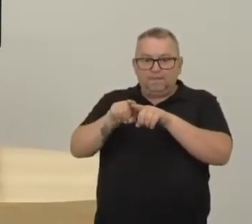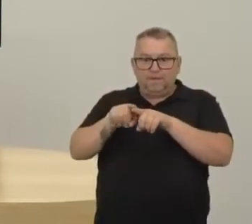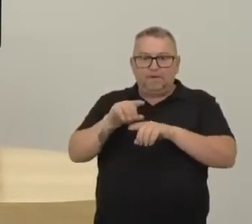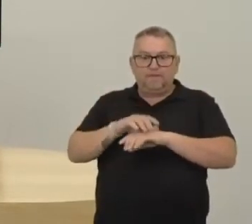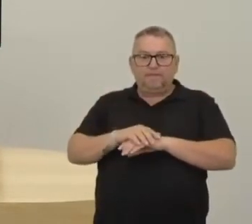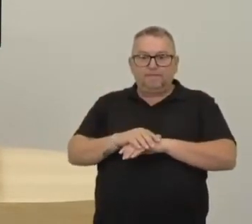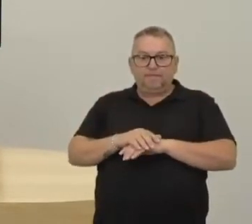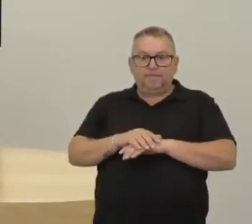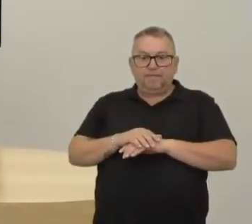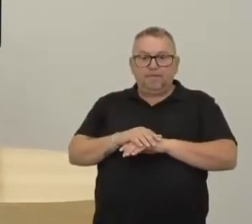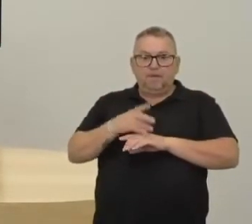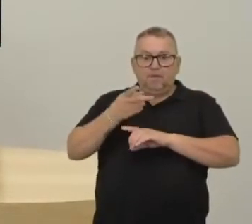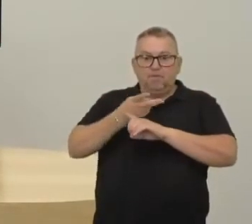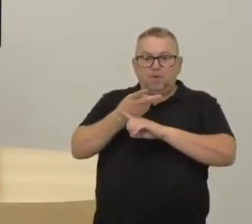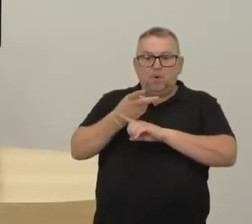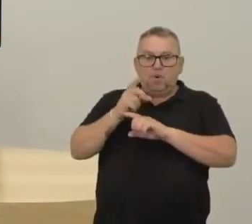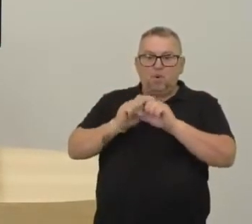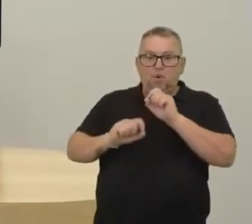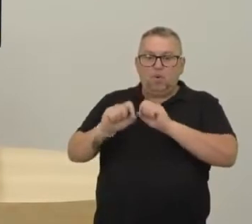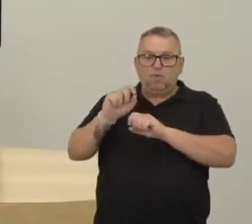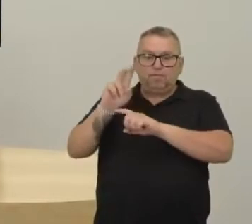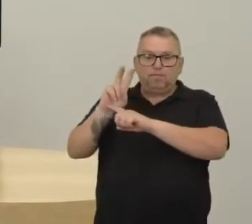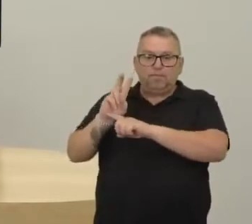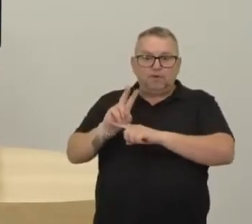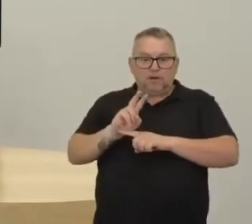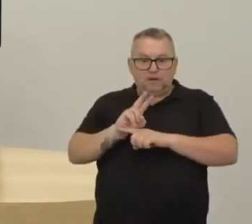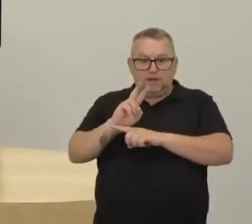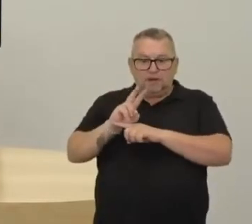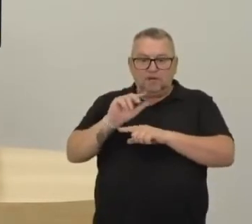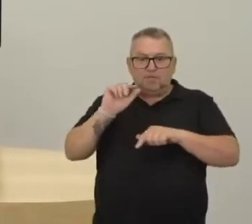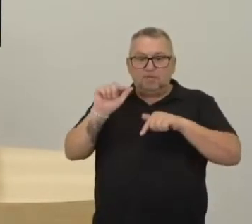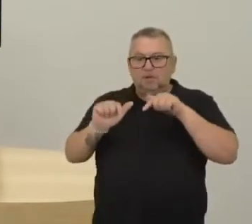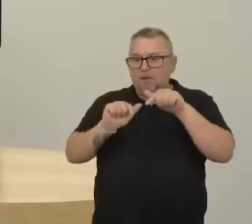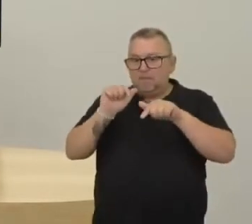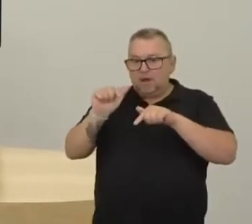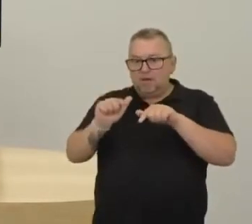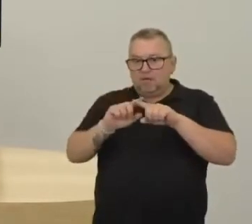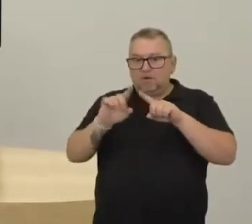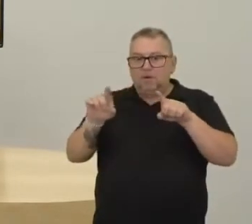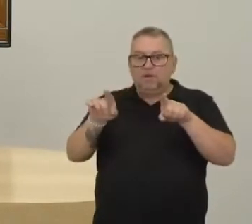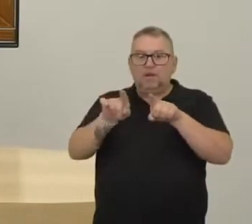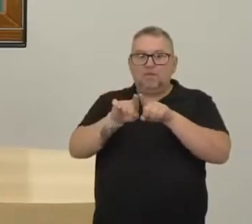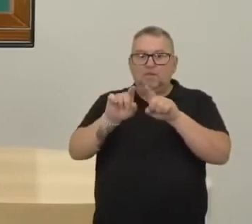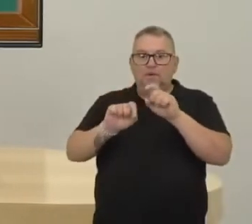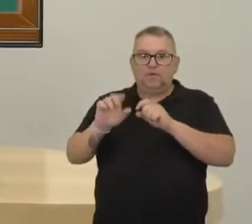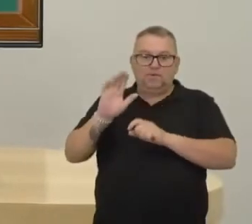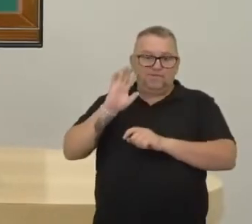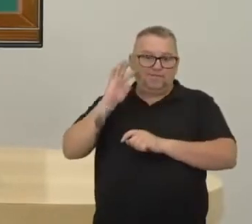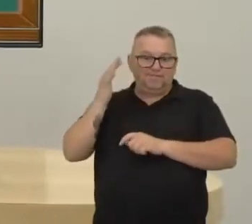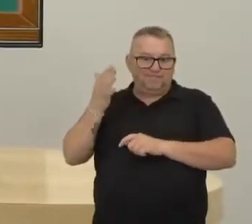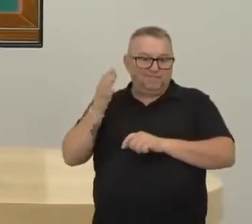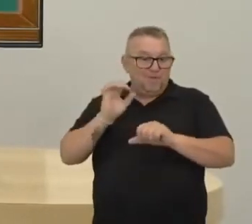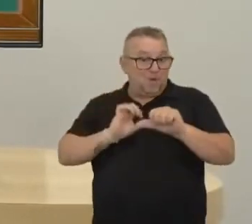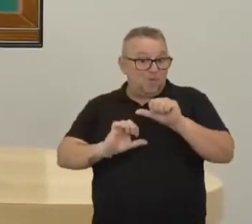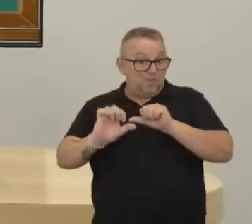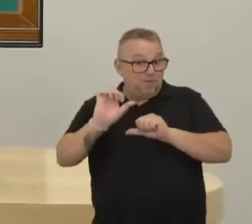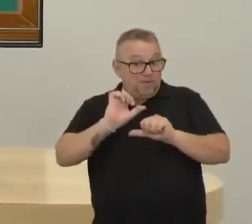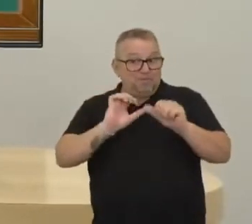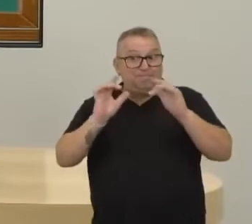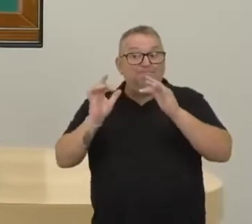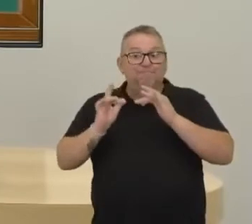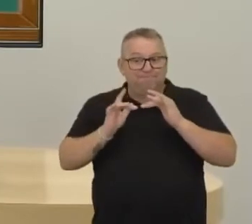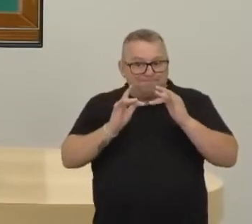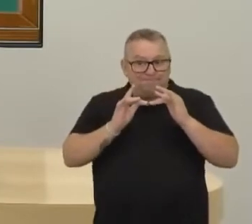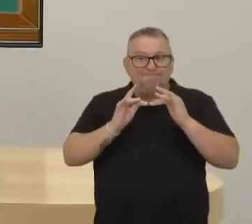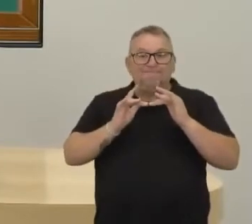feudo à procura aí de proteção, de trabalho. E aí, gente, muda-se toda a relação, né?